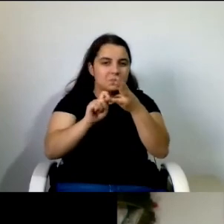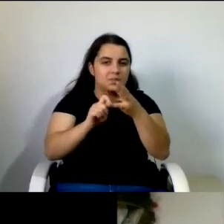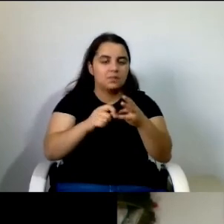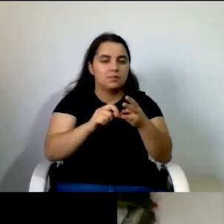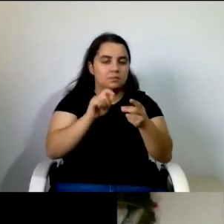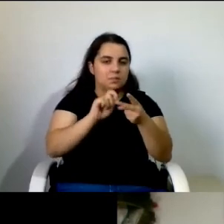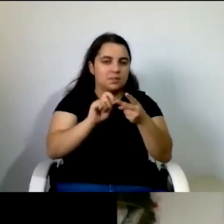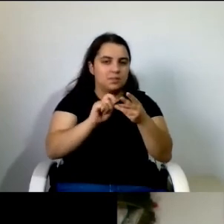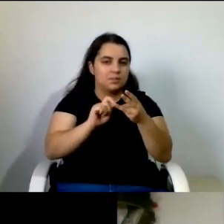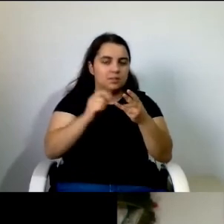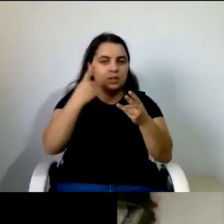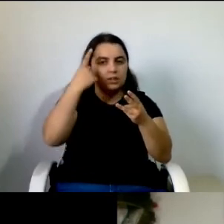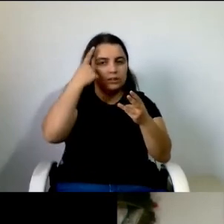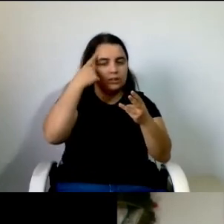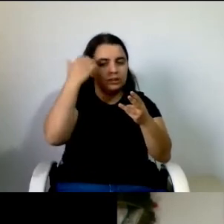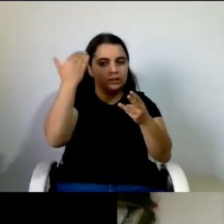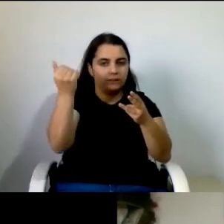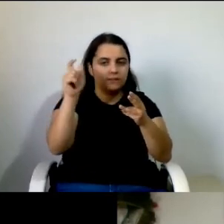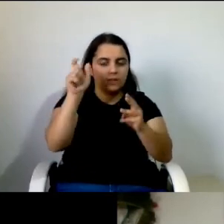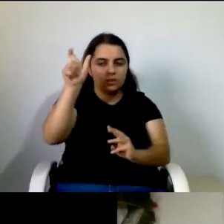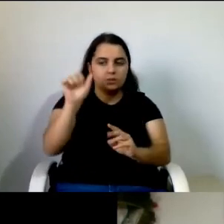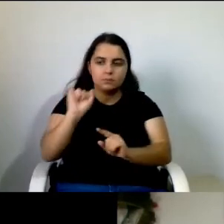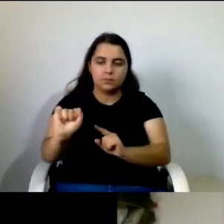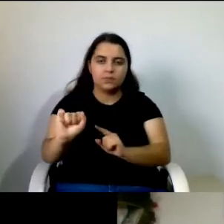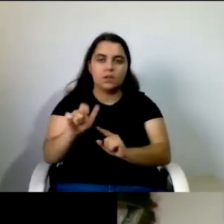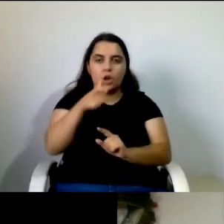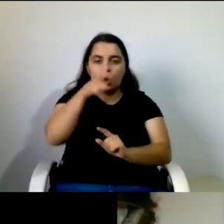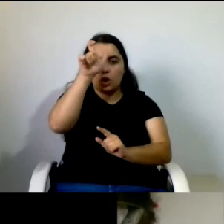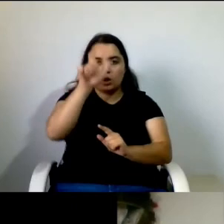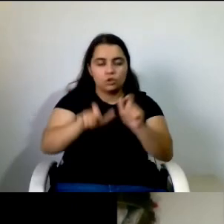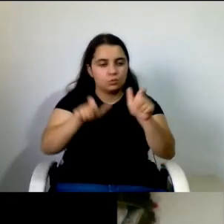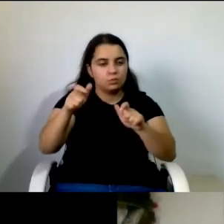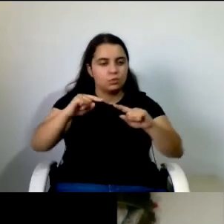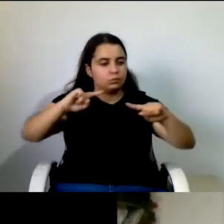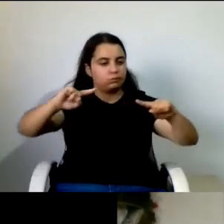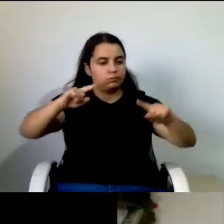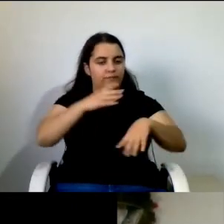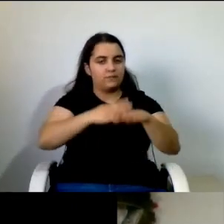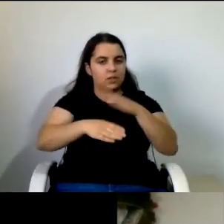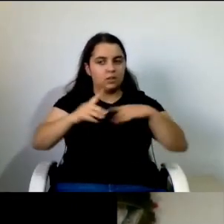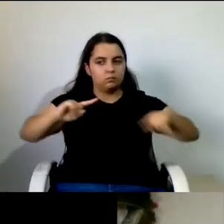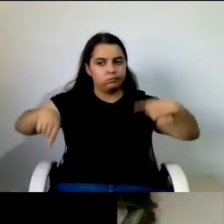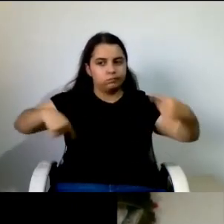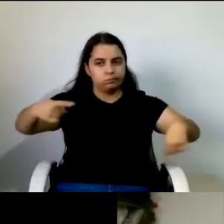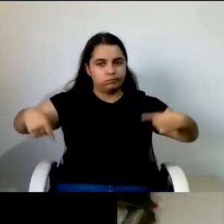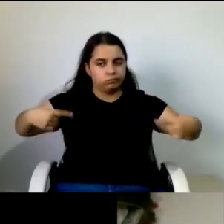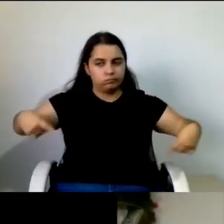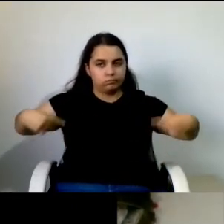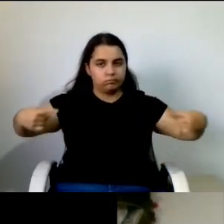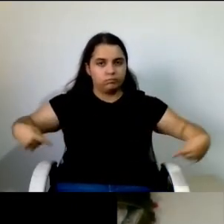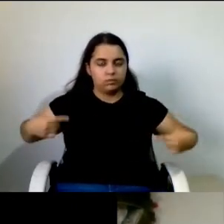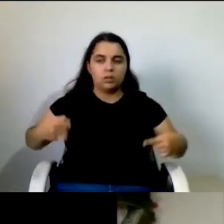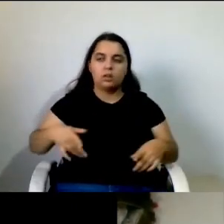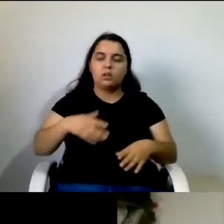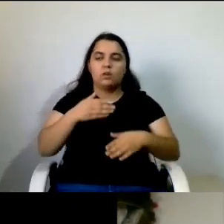porque enquanto que as pessoas com deficiência notura fizeram este caminho mesmo através do movimento dos docentes indignados desta experiência de